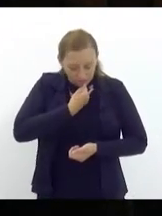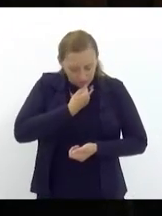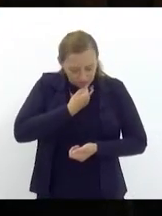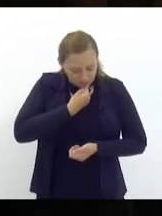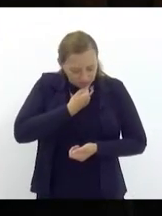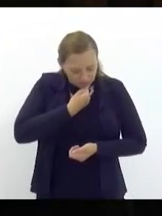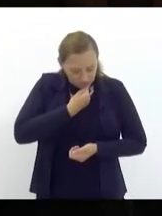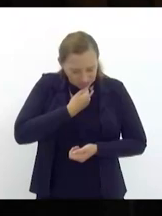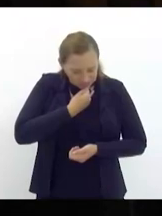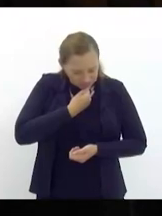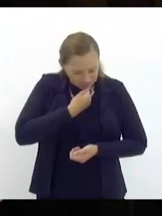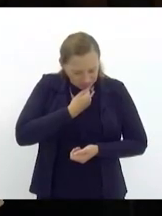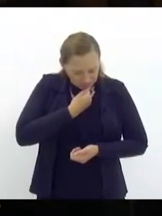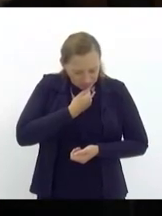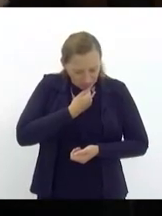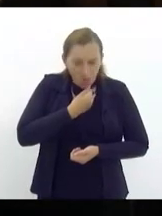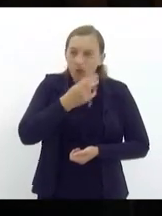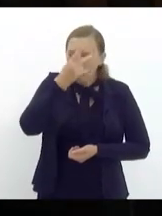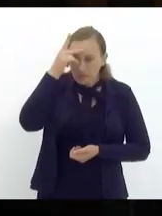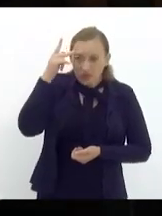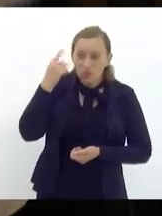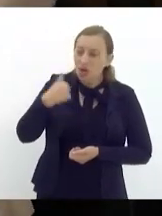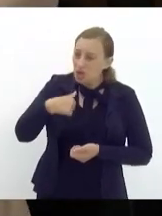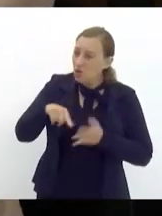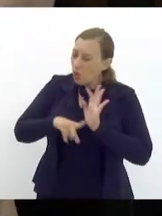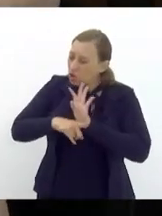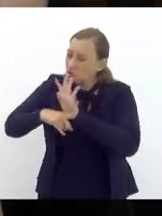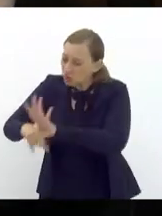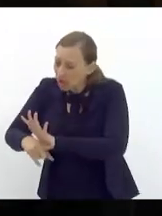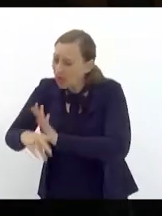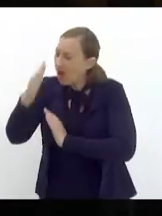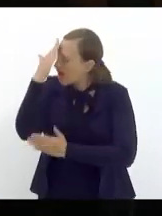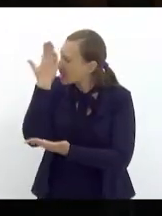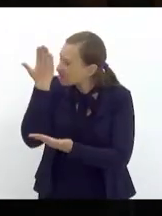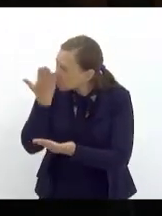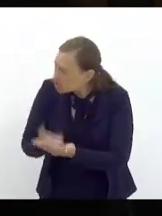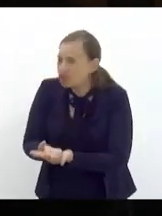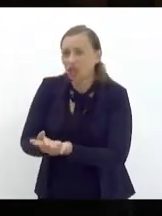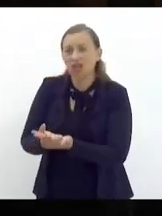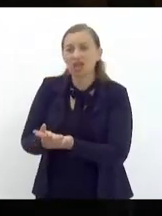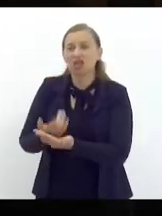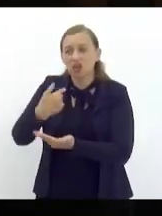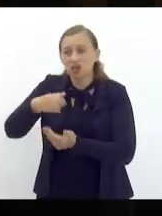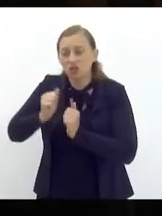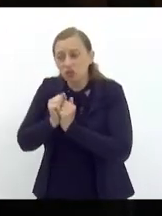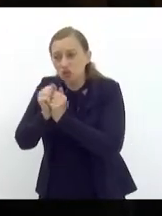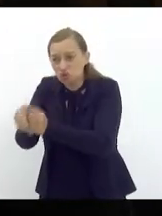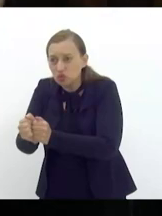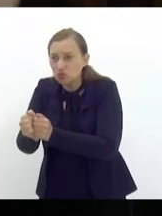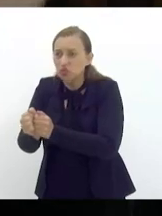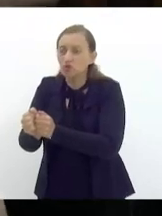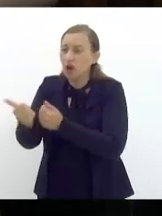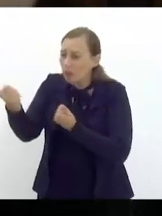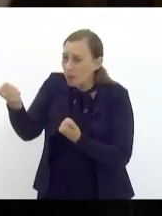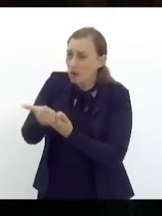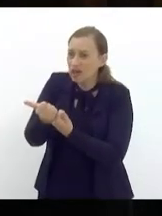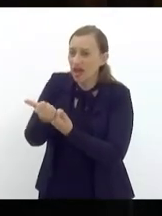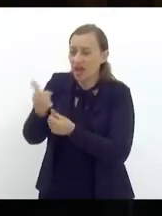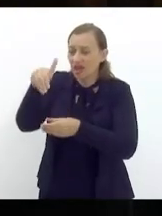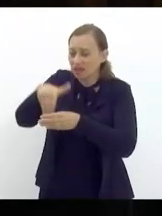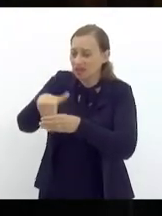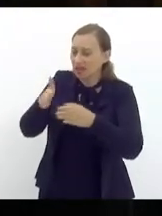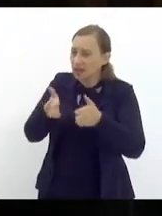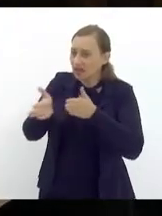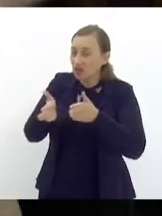com um cara que eu ajudei que eu acreditei que eu fui fazer campanha e hoje eu vejo que ele é